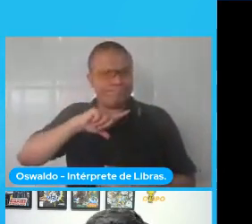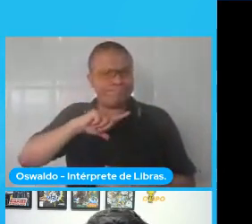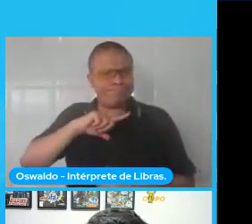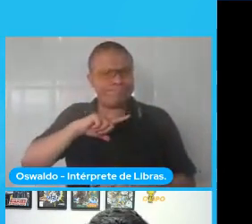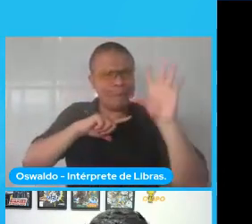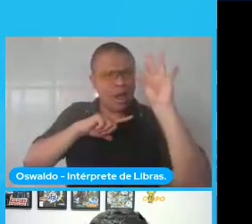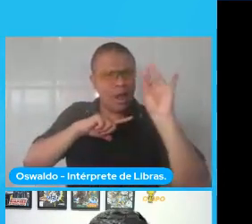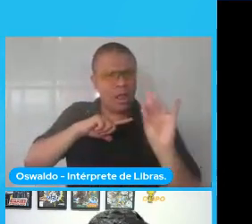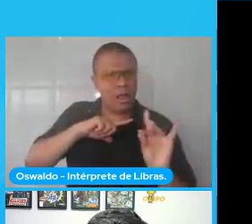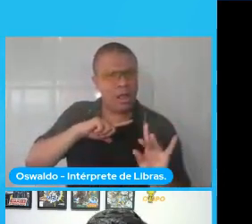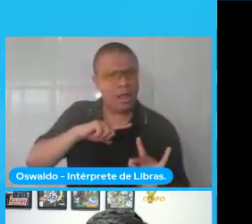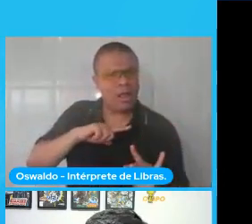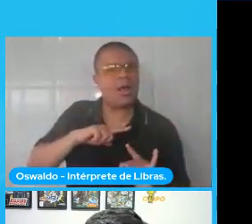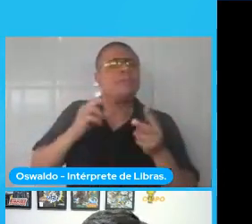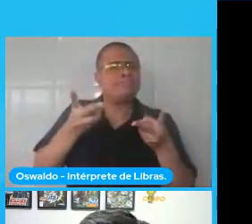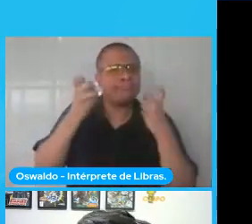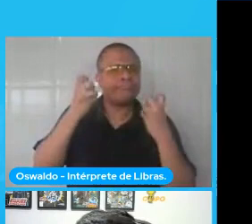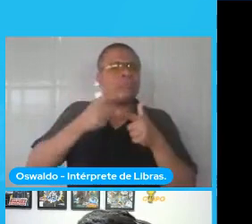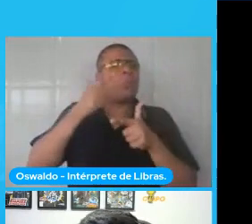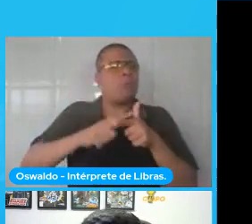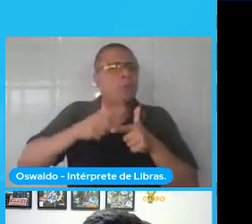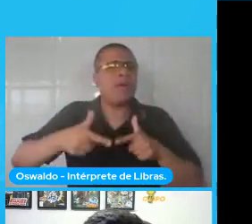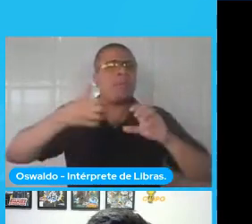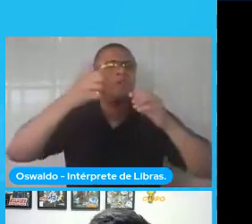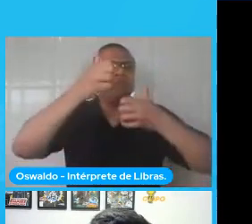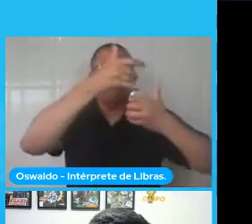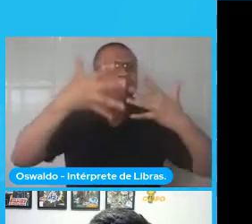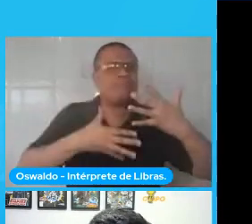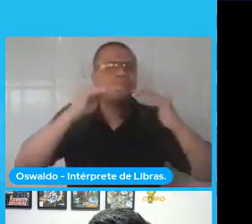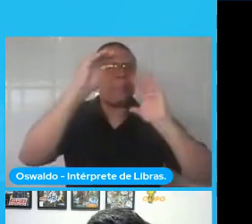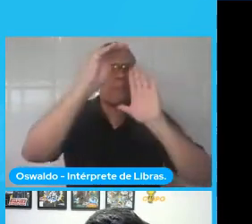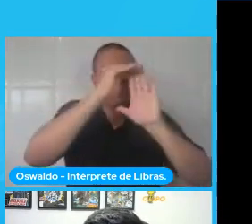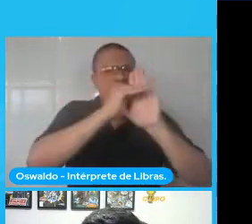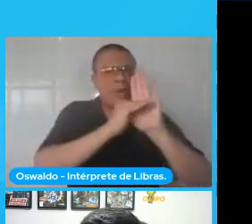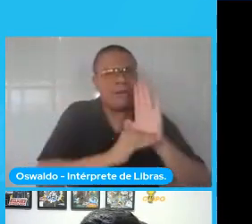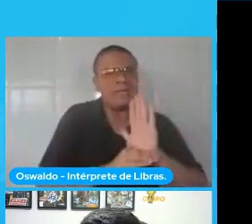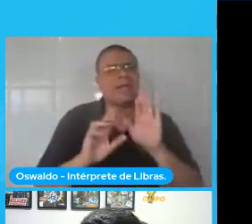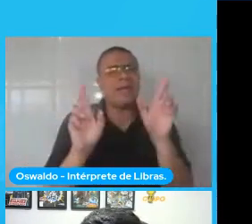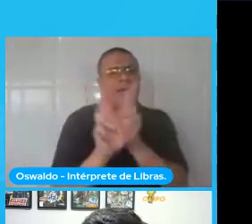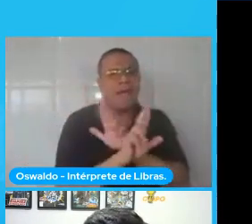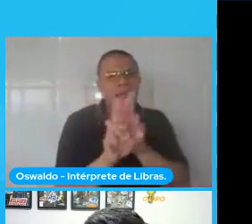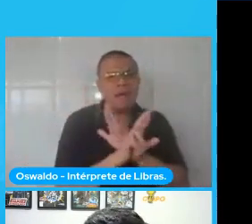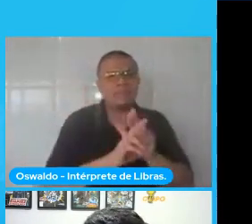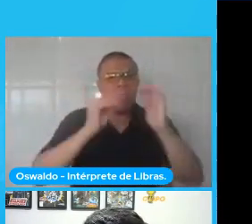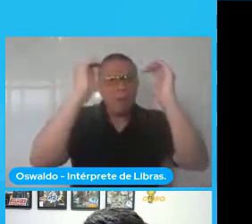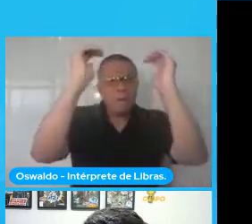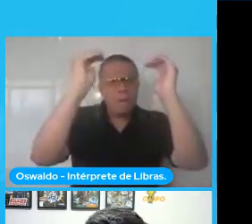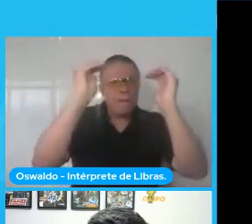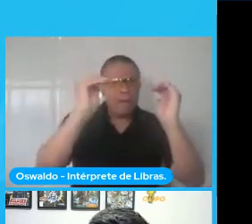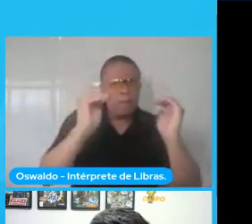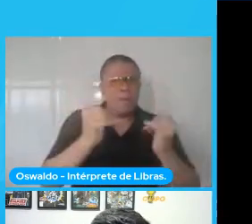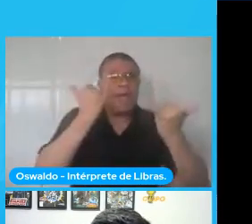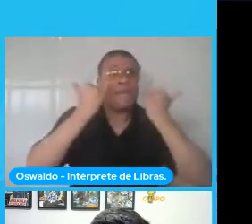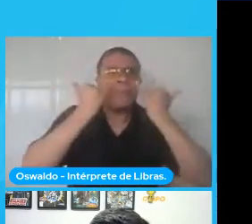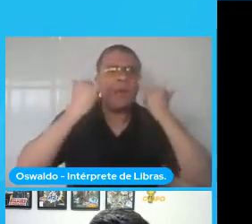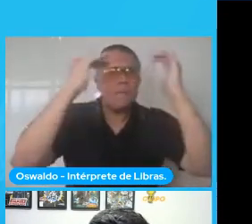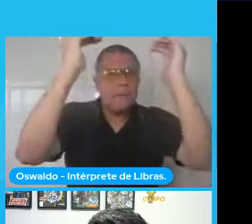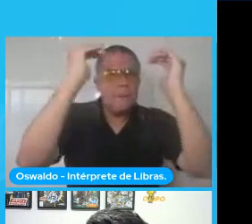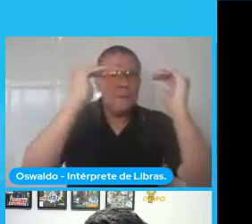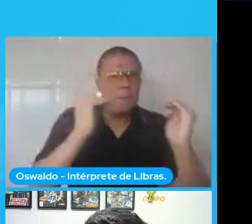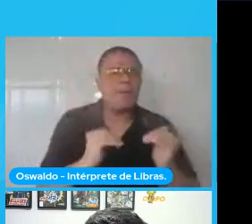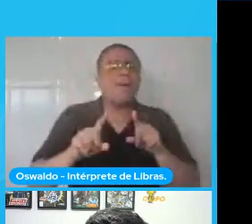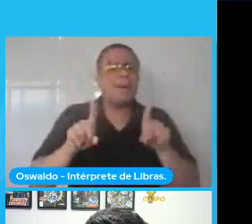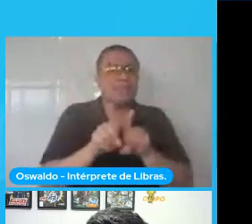identificações de problemas e classificações, como correlações em si entre essas informações e até mesmo